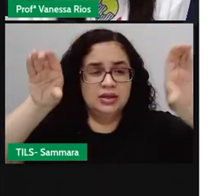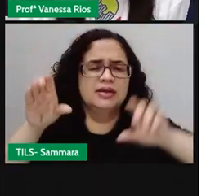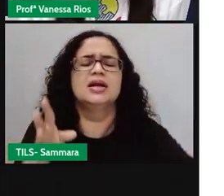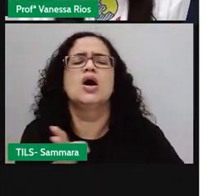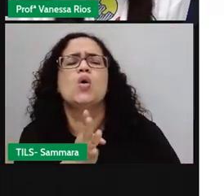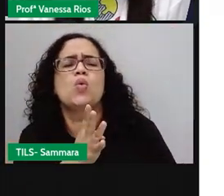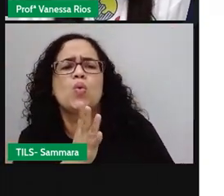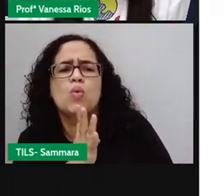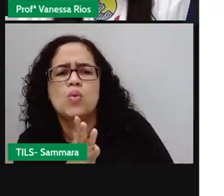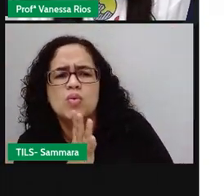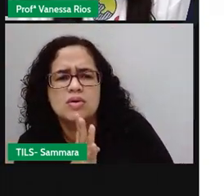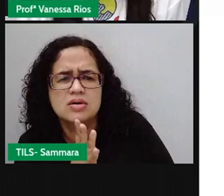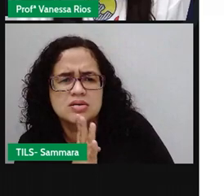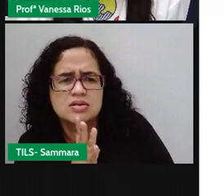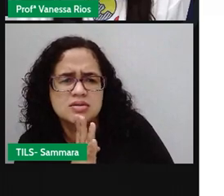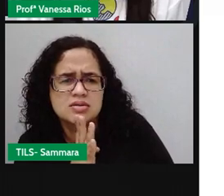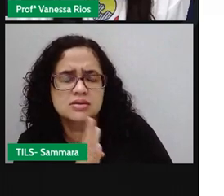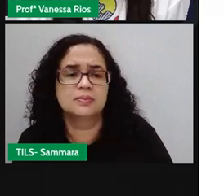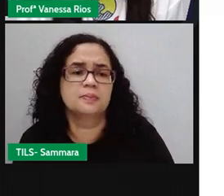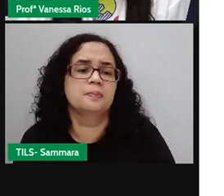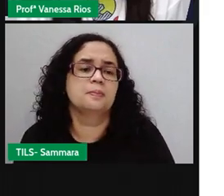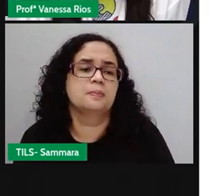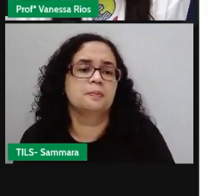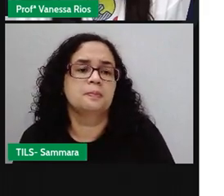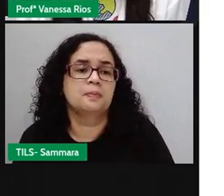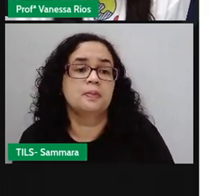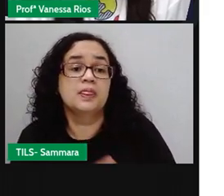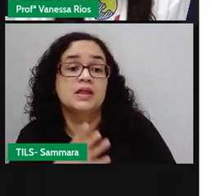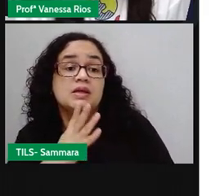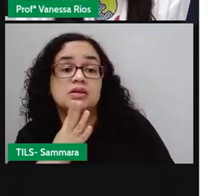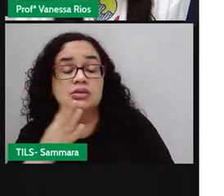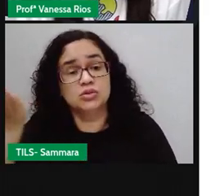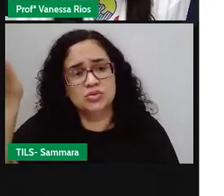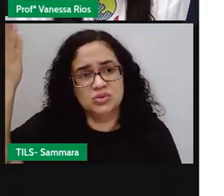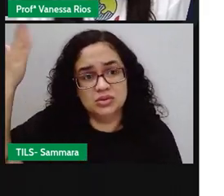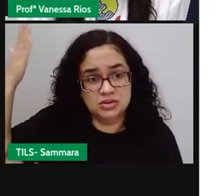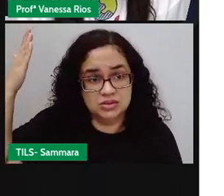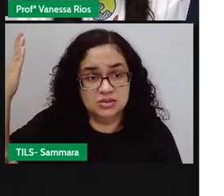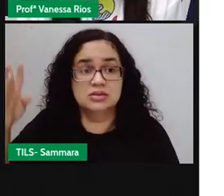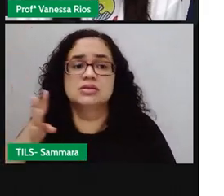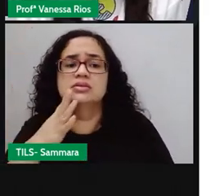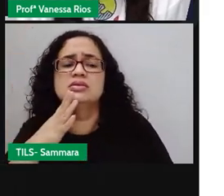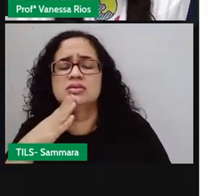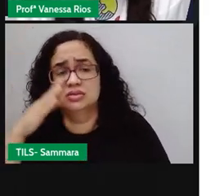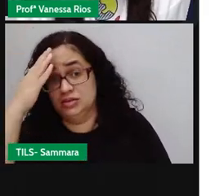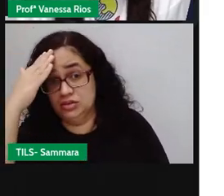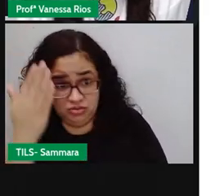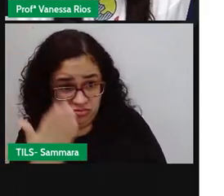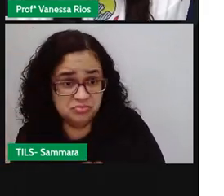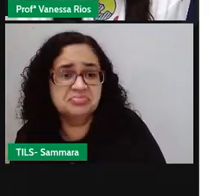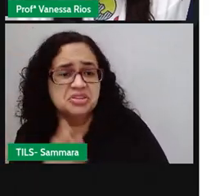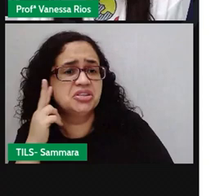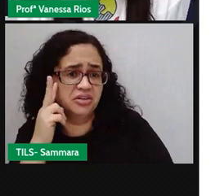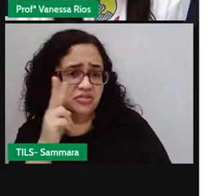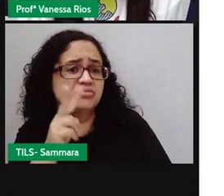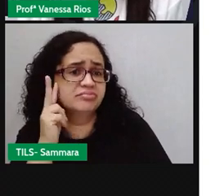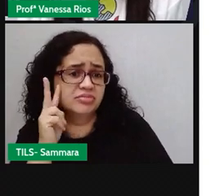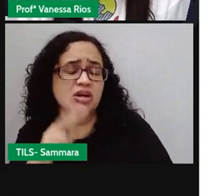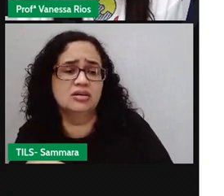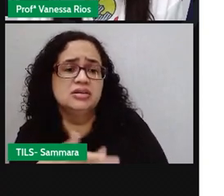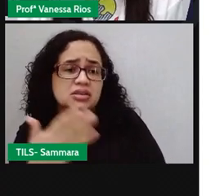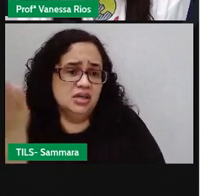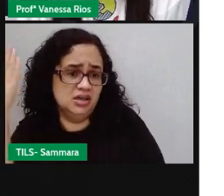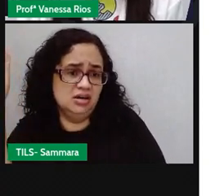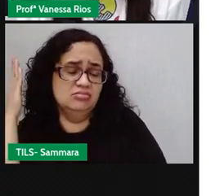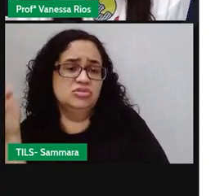conhecido, né? Desde as outras séries anteriores, acredito que vocês já podem ter ouvido, né? Ou